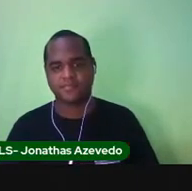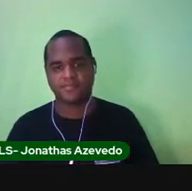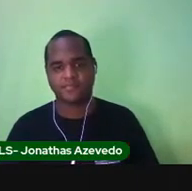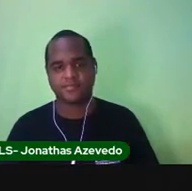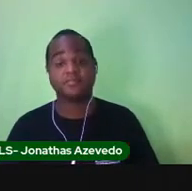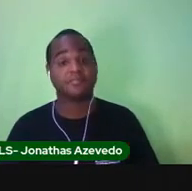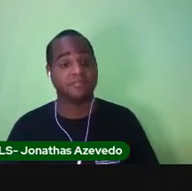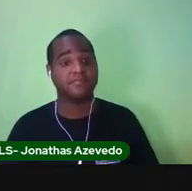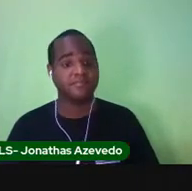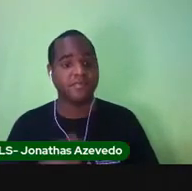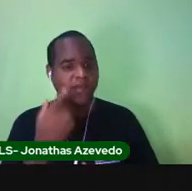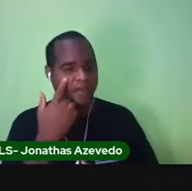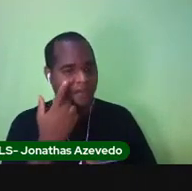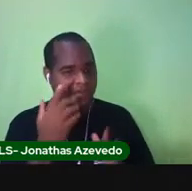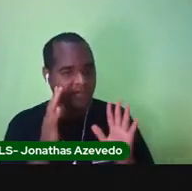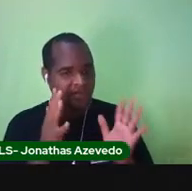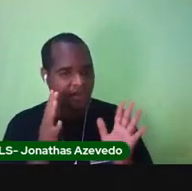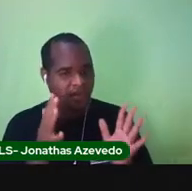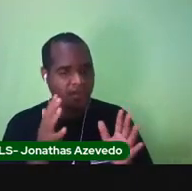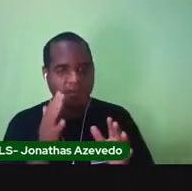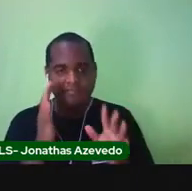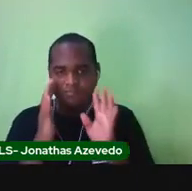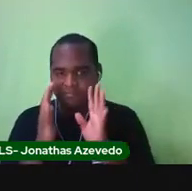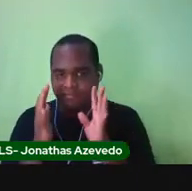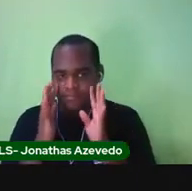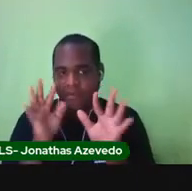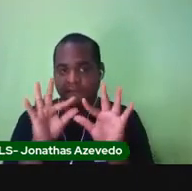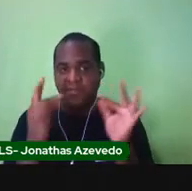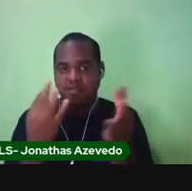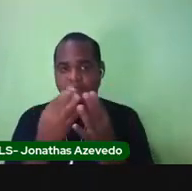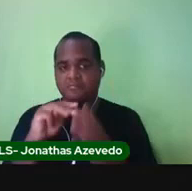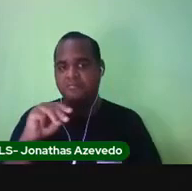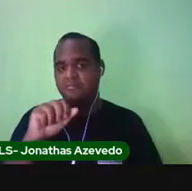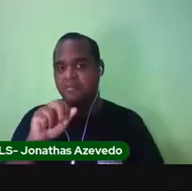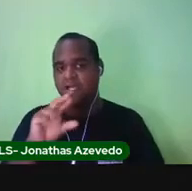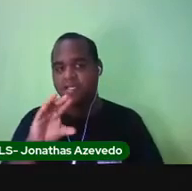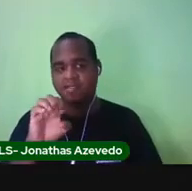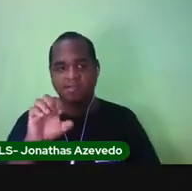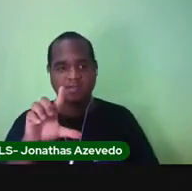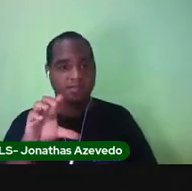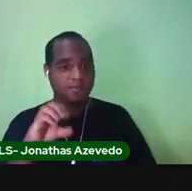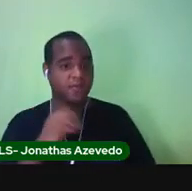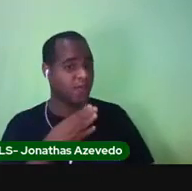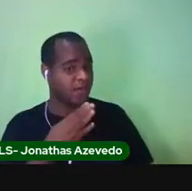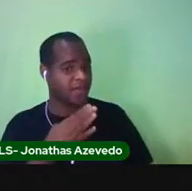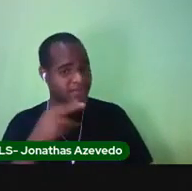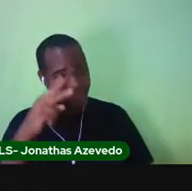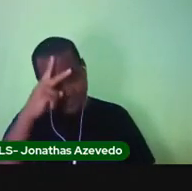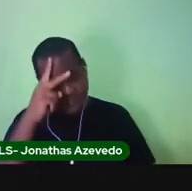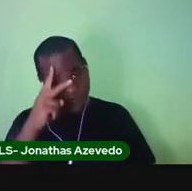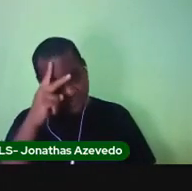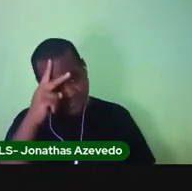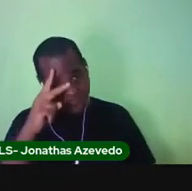Vocês já ouviram falar na família do Marcelo? Vocês conhecem essa história?